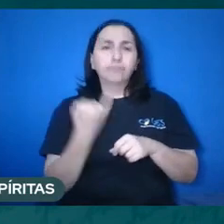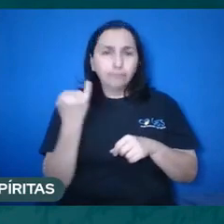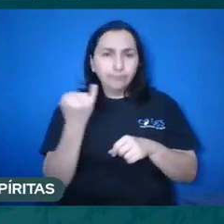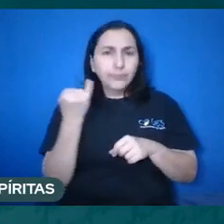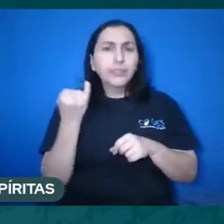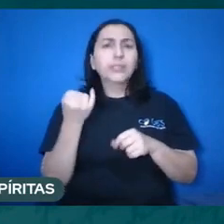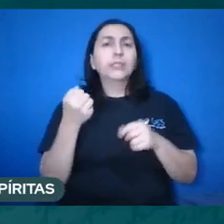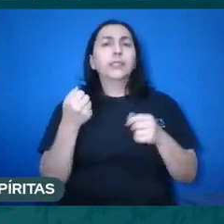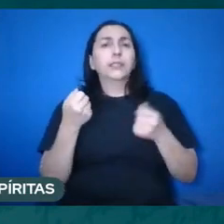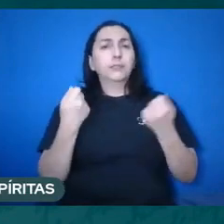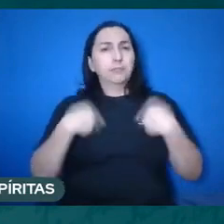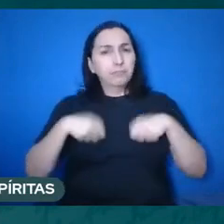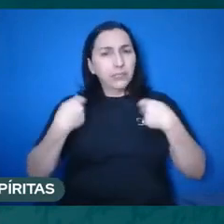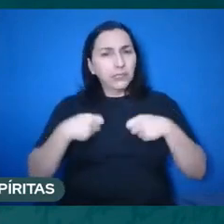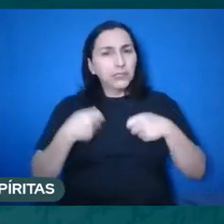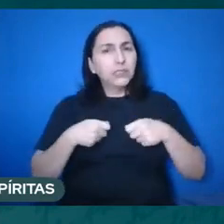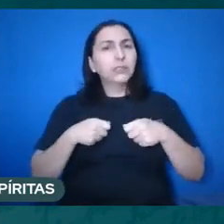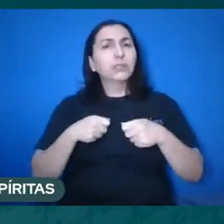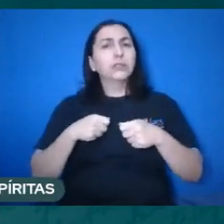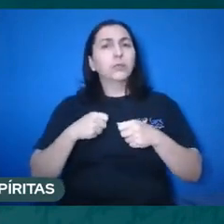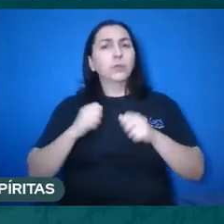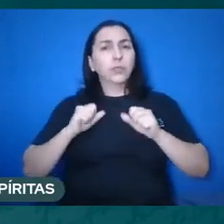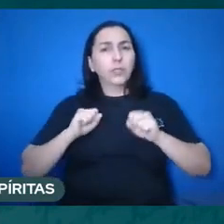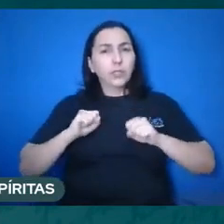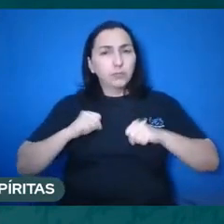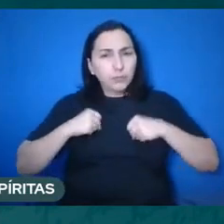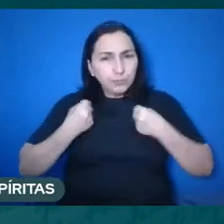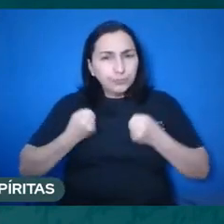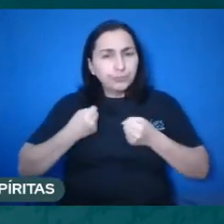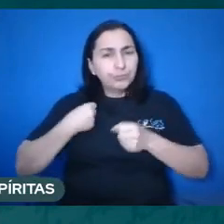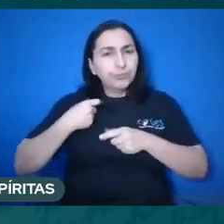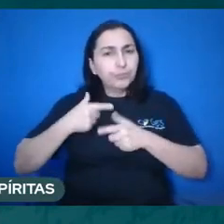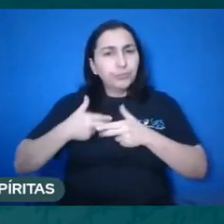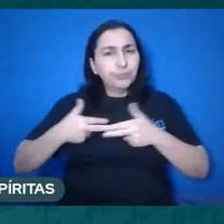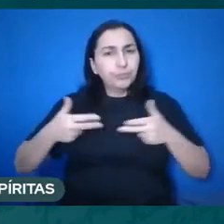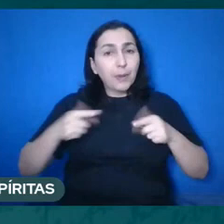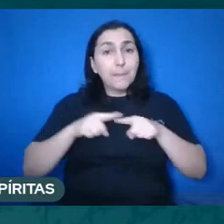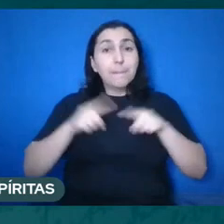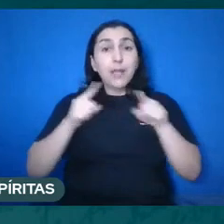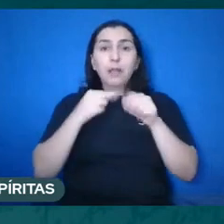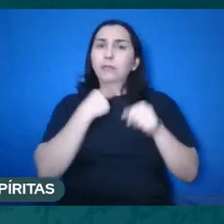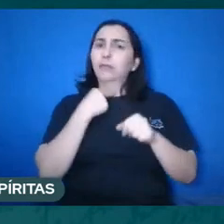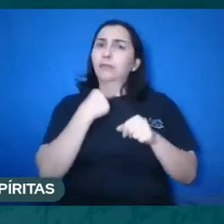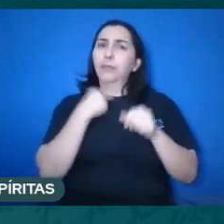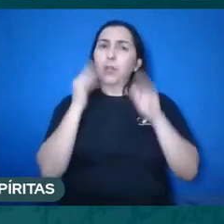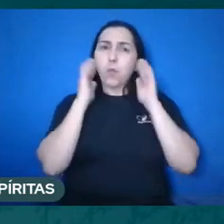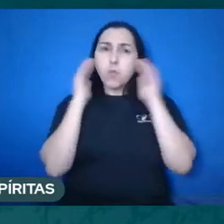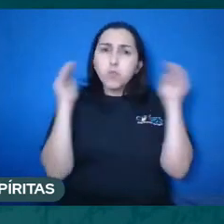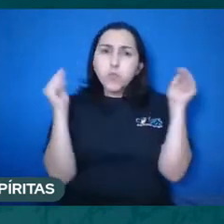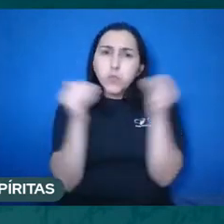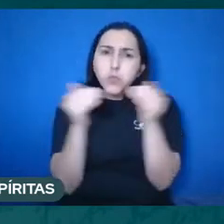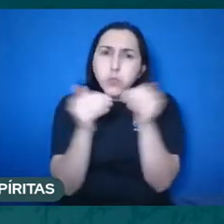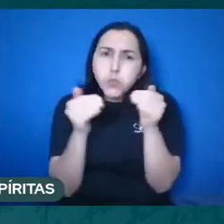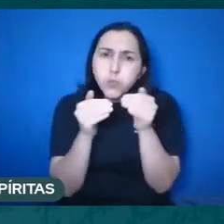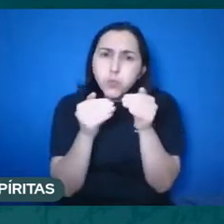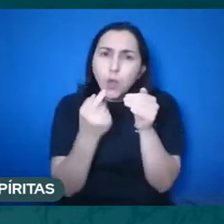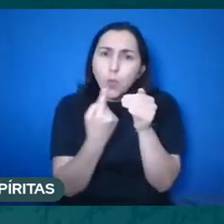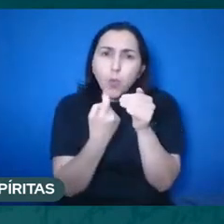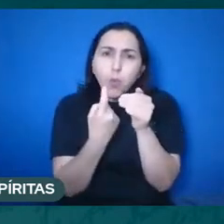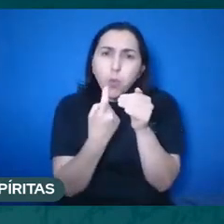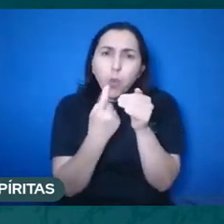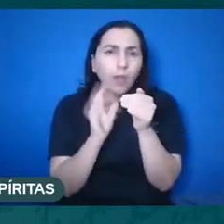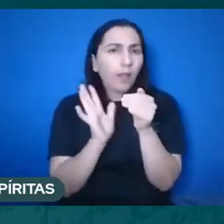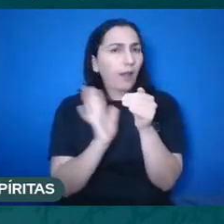né? garantir os meios da nossa subsistência. Mas não podem ser tudo, porque o fim maior está